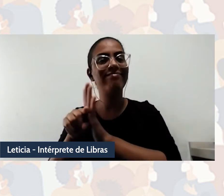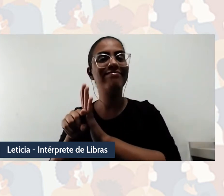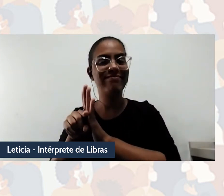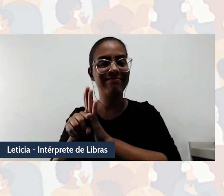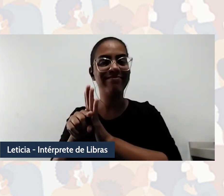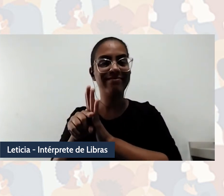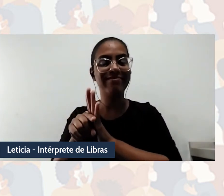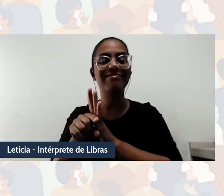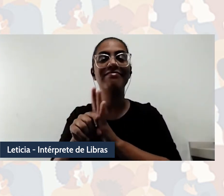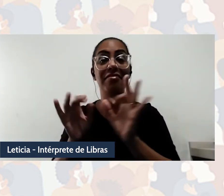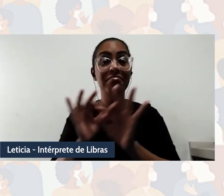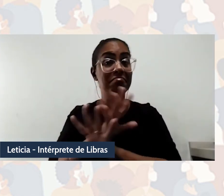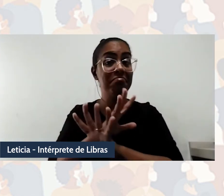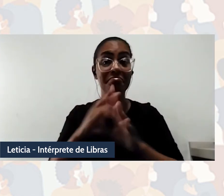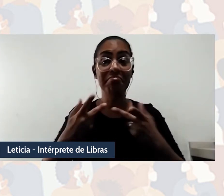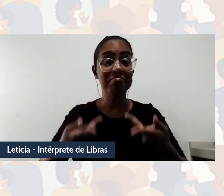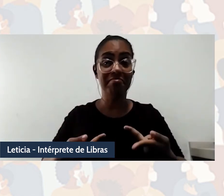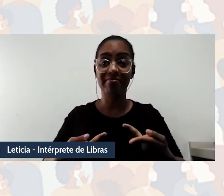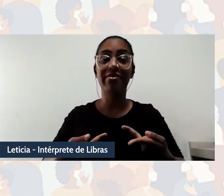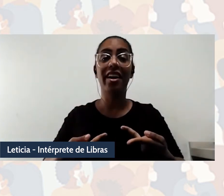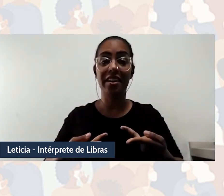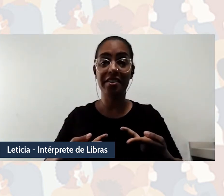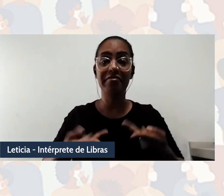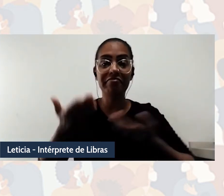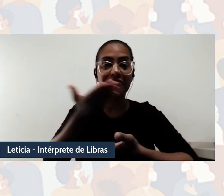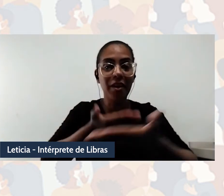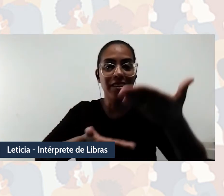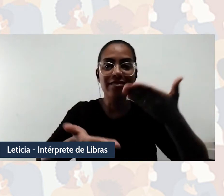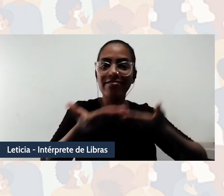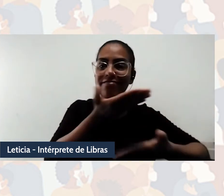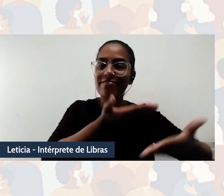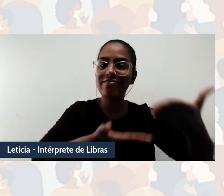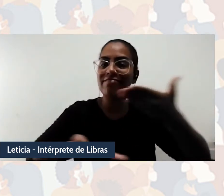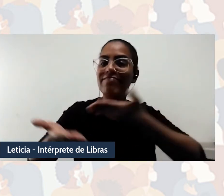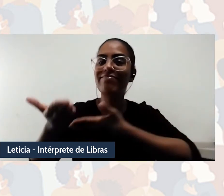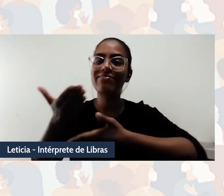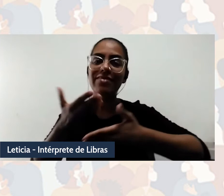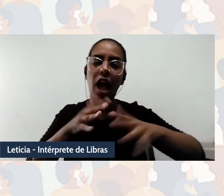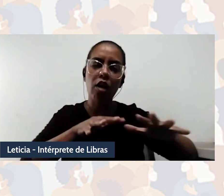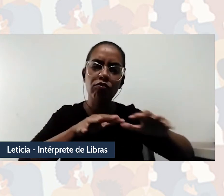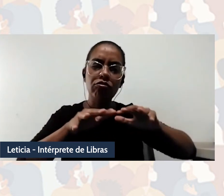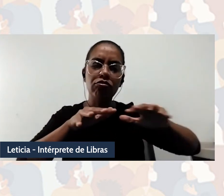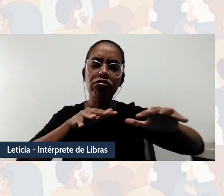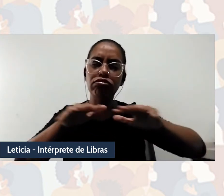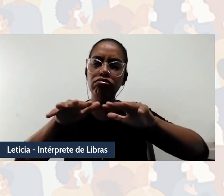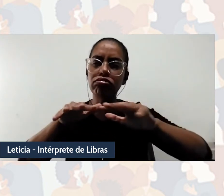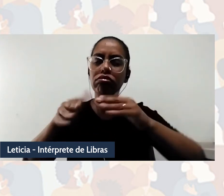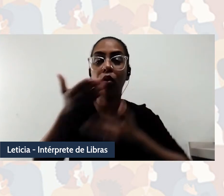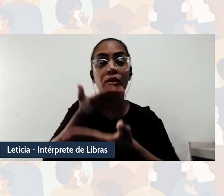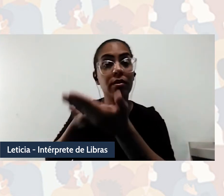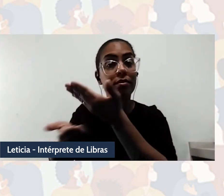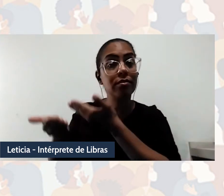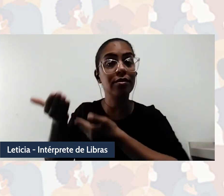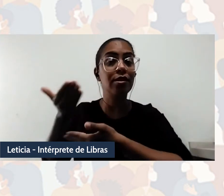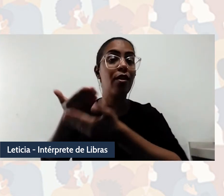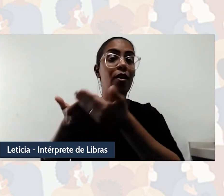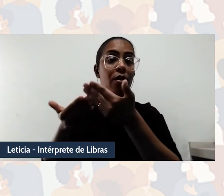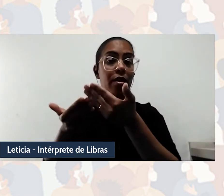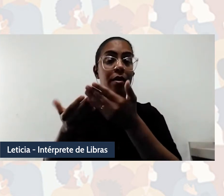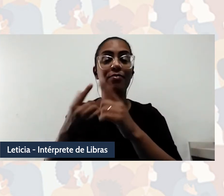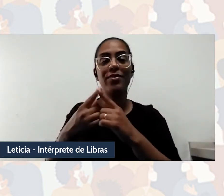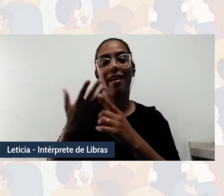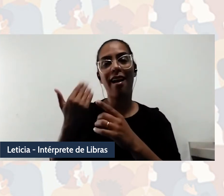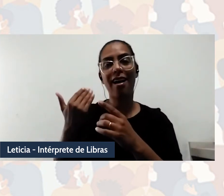humanize e nós também nos humanizemos. Este movimento também que foi feito no sentido contrário, a